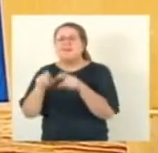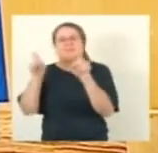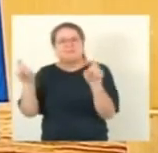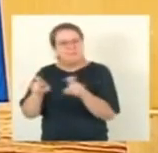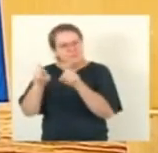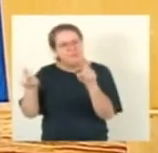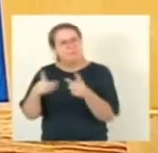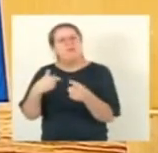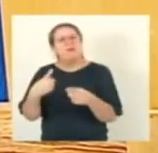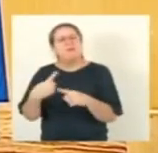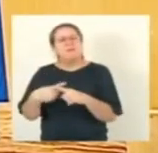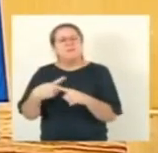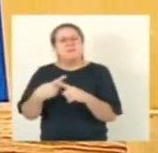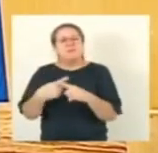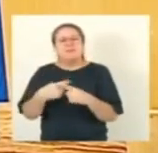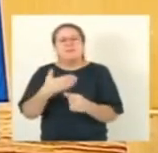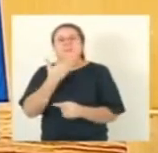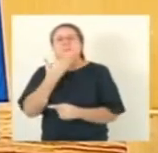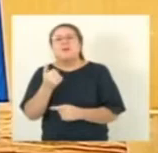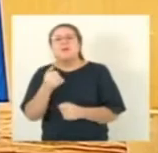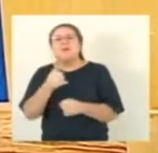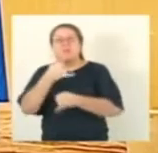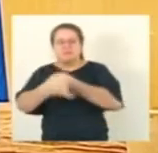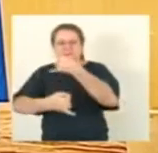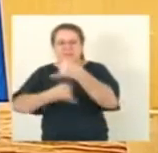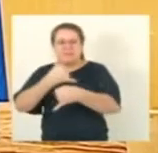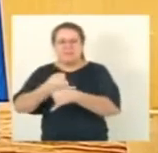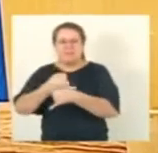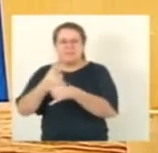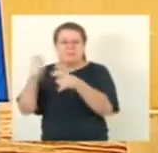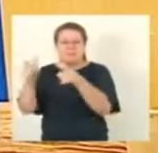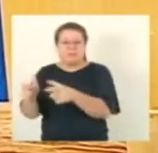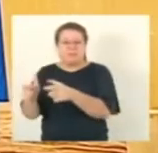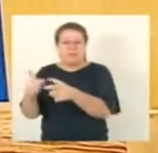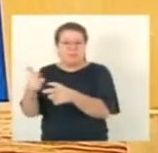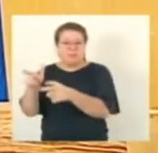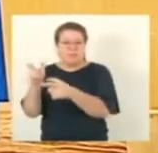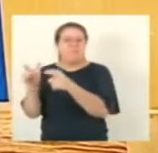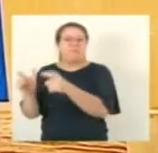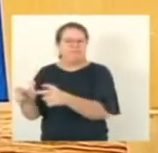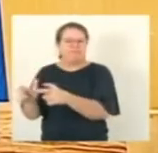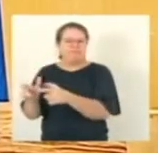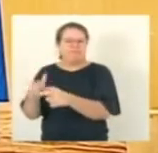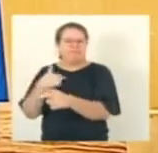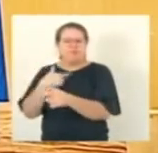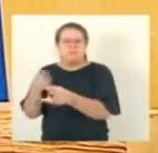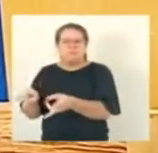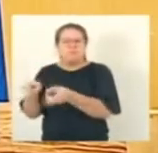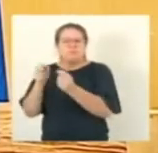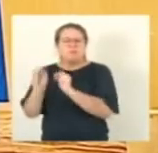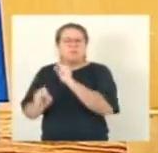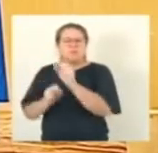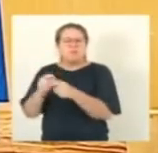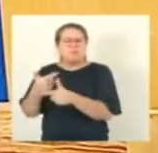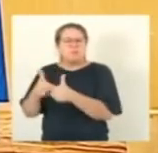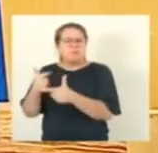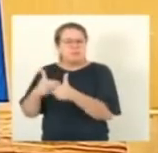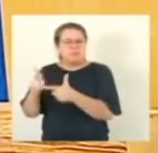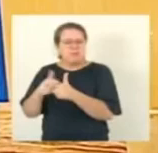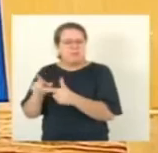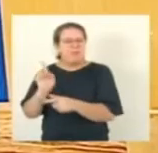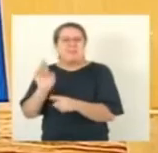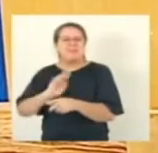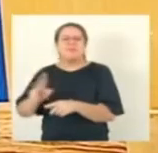melhoria na rede de internet. Ali, nessa escola, nós notamos um problema que não é, na verdade, da